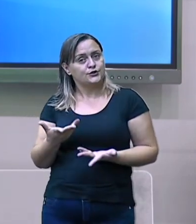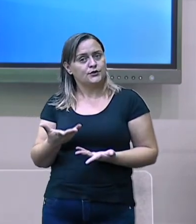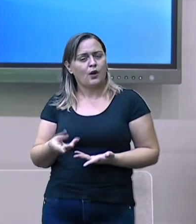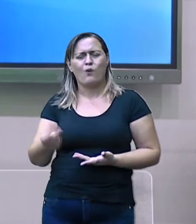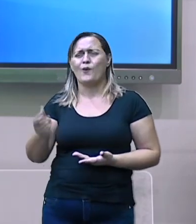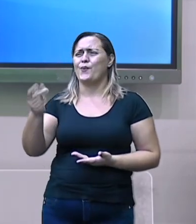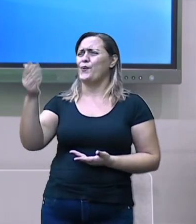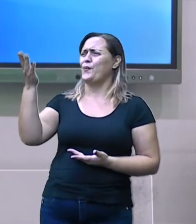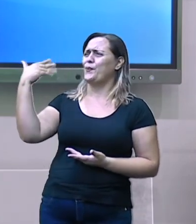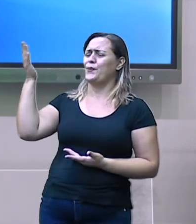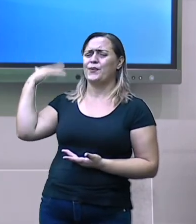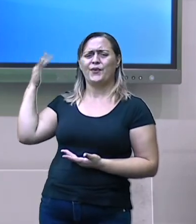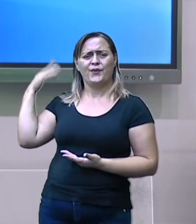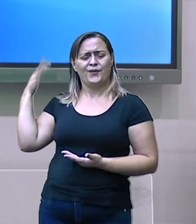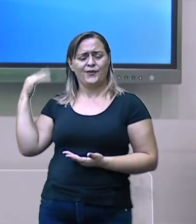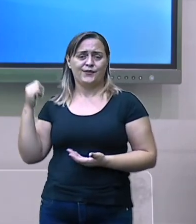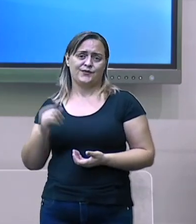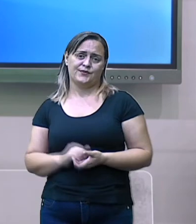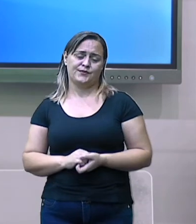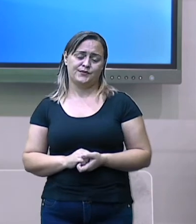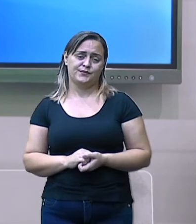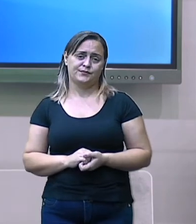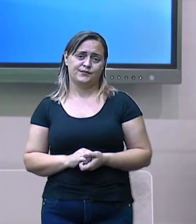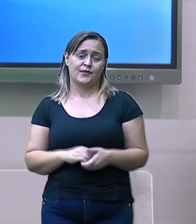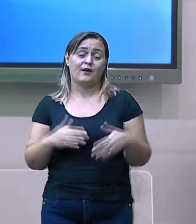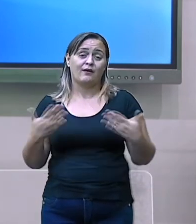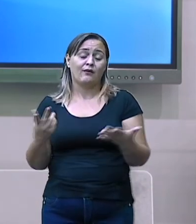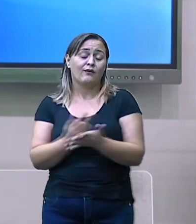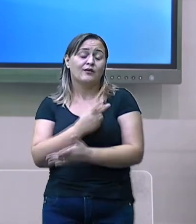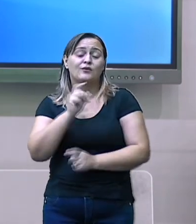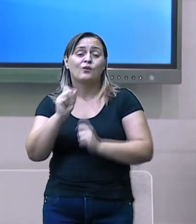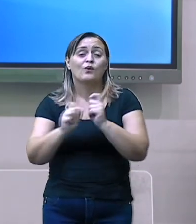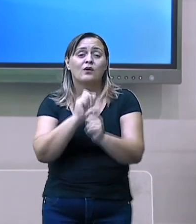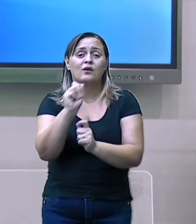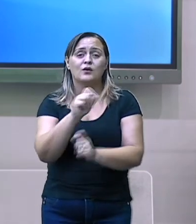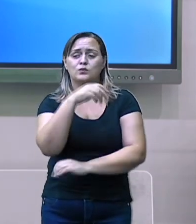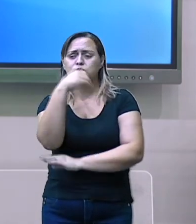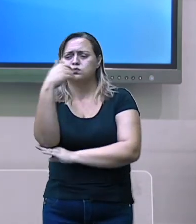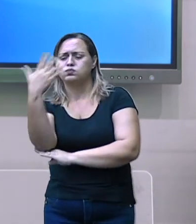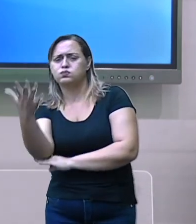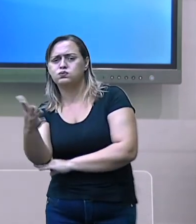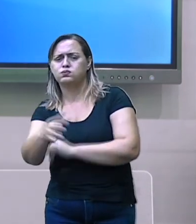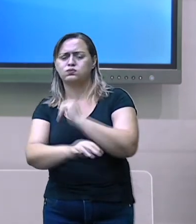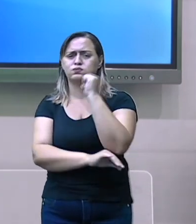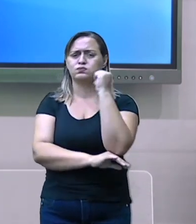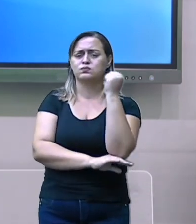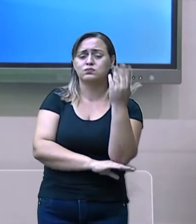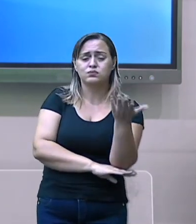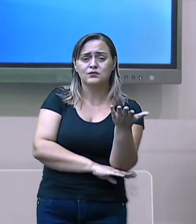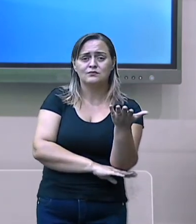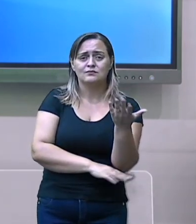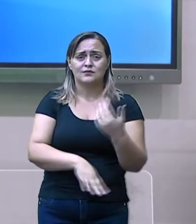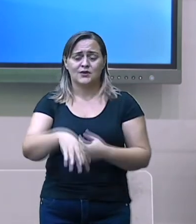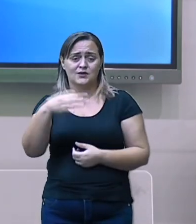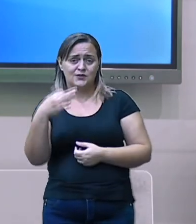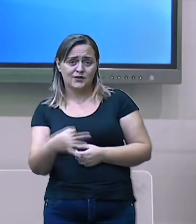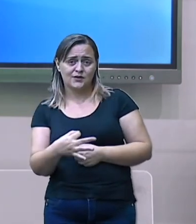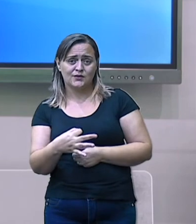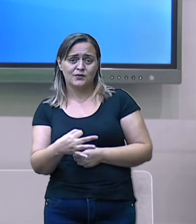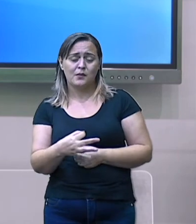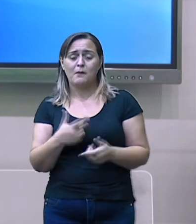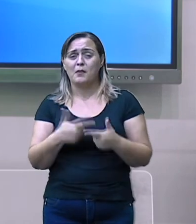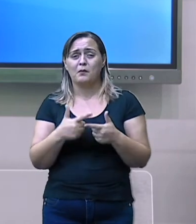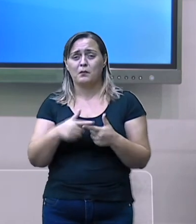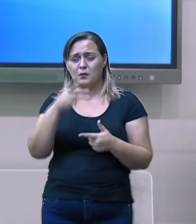esse desmatamento, tem influenciado. Mas, aqui na Antártida, ele não foi fruto da